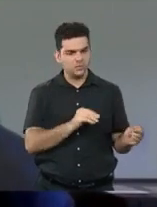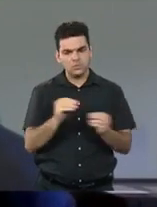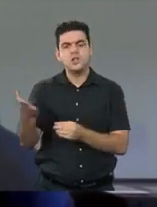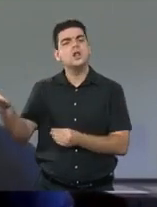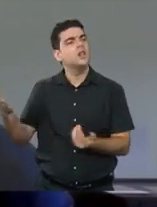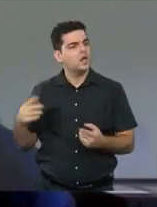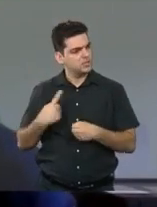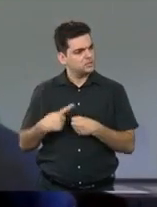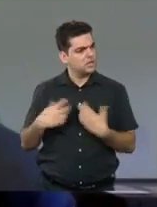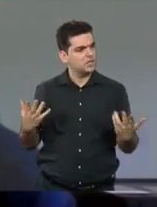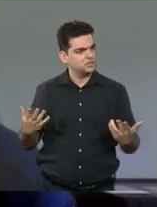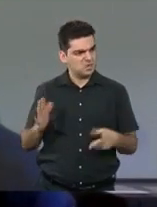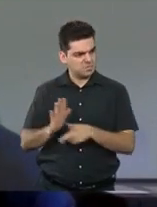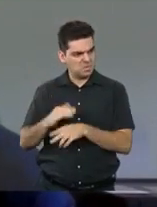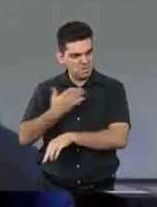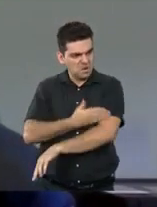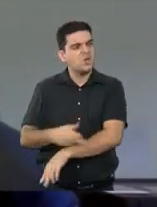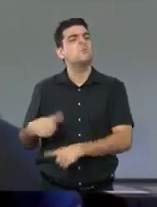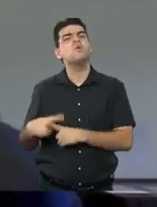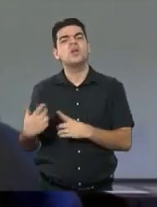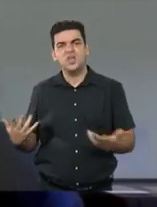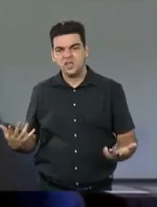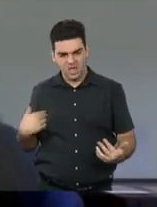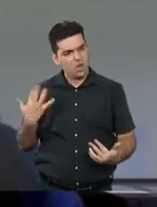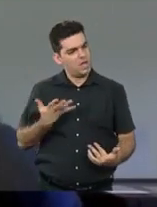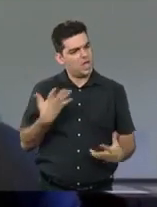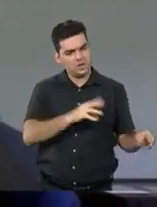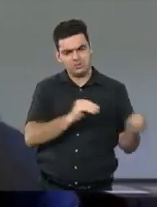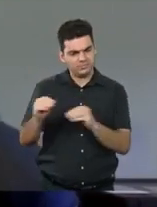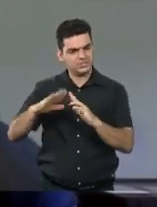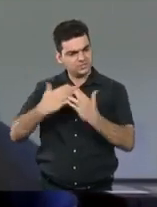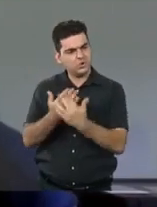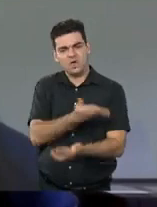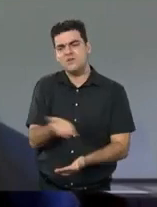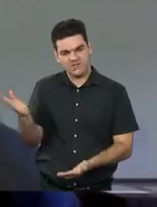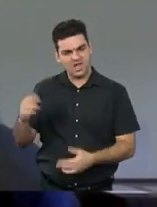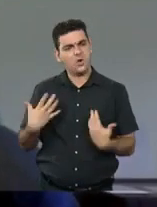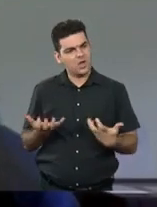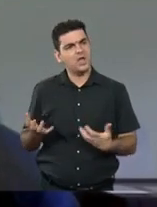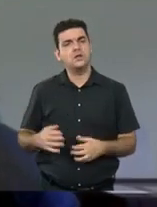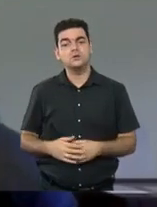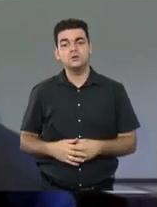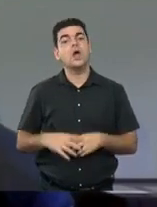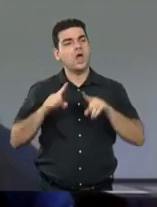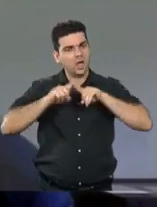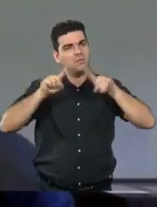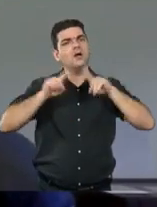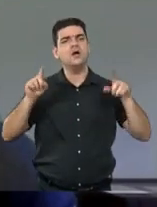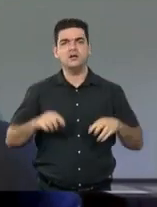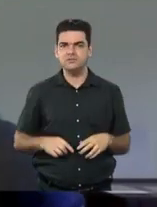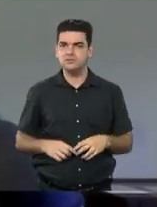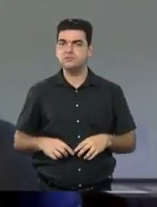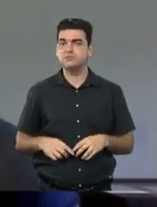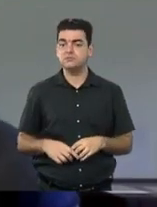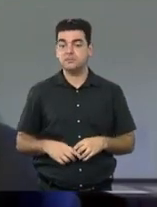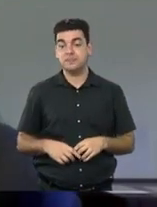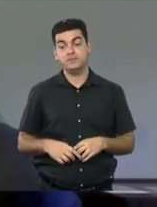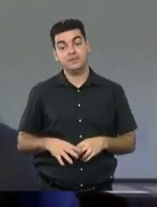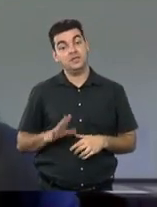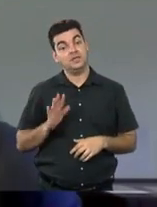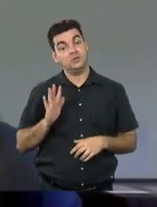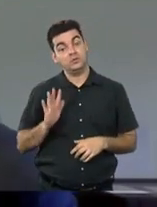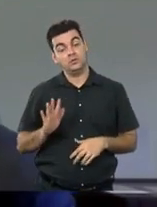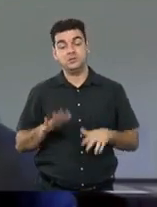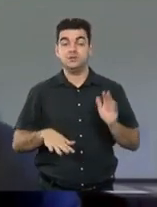espaço ali é só dos brancos, né? Por que eu não posso colocar meus filhos na escola? Então, assim, era um desafio. Talvez o